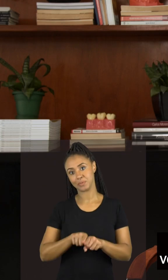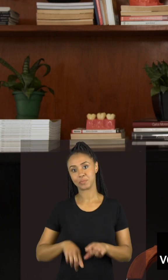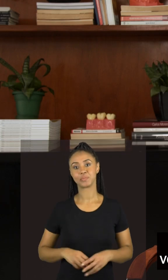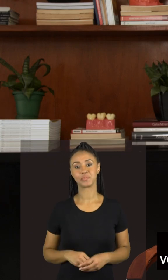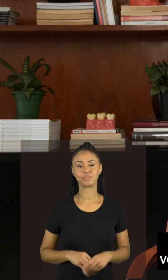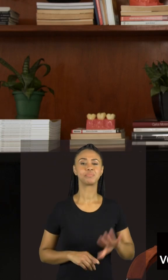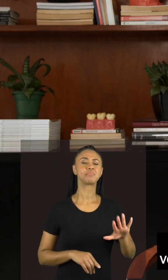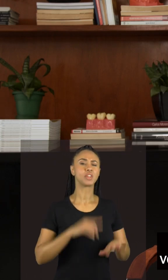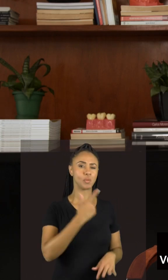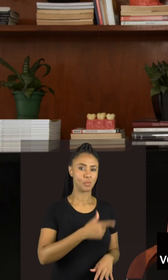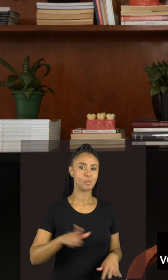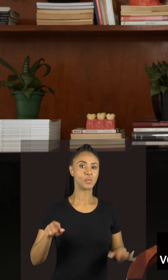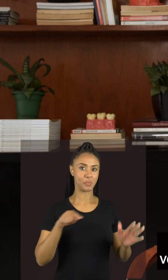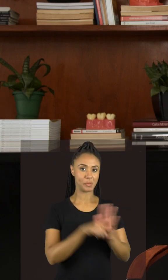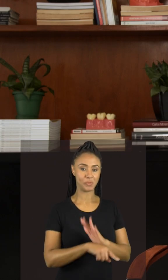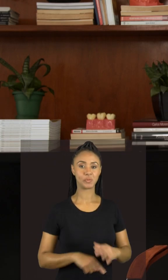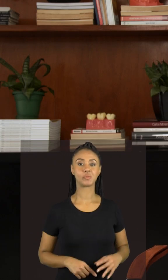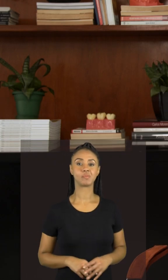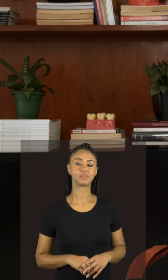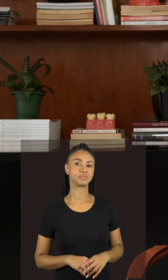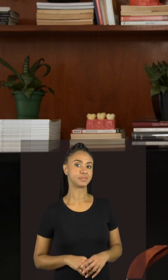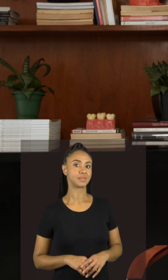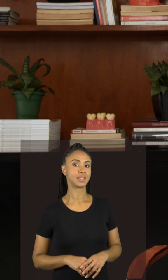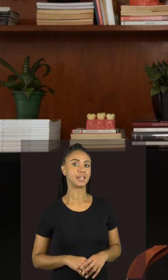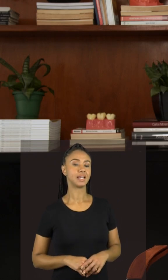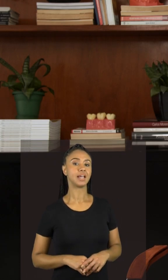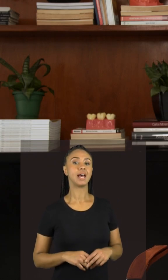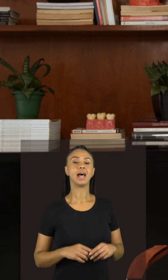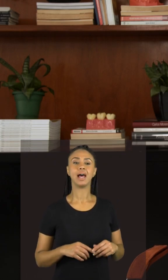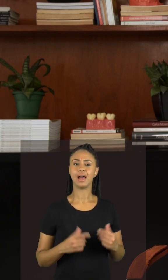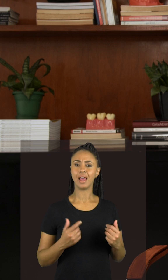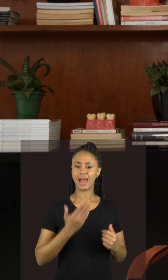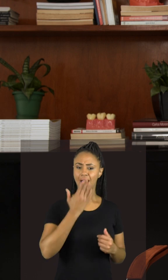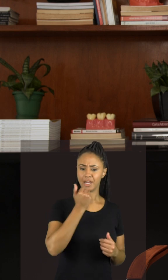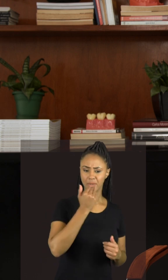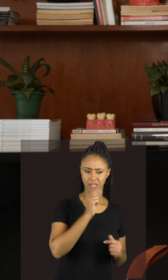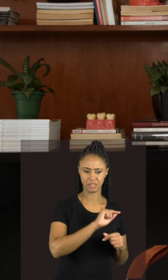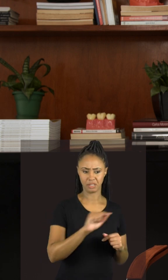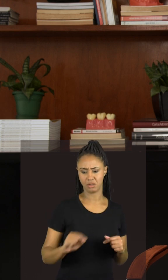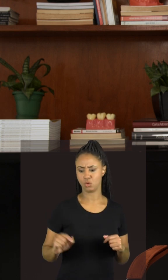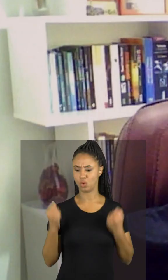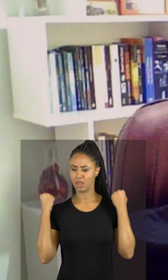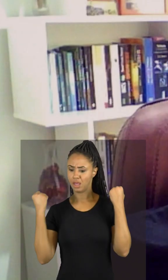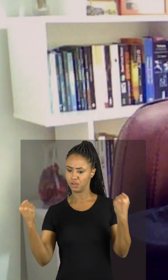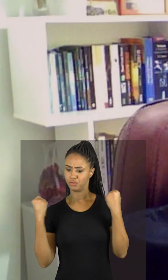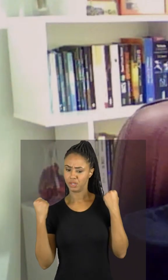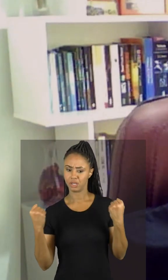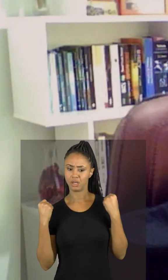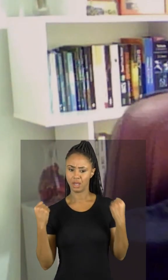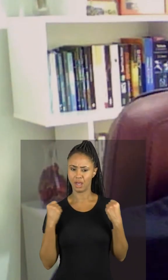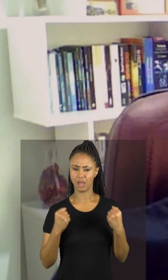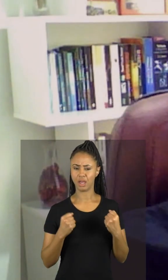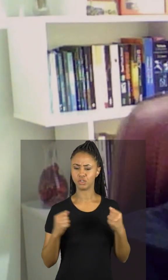Jefferson, vou te fazer uma outra pergunta. O que alimentação e exercício físico tem a ver com o sono? Sim, é